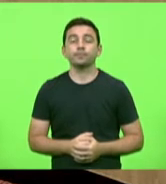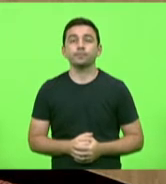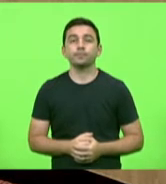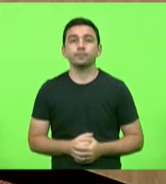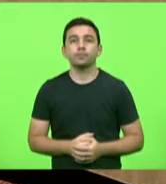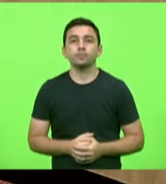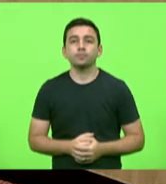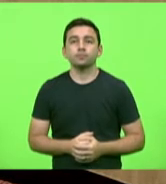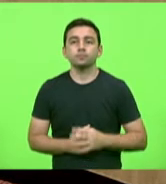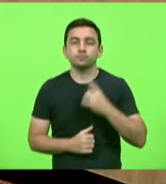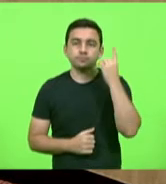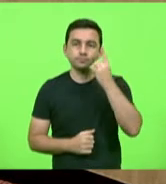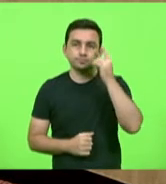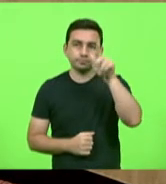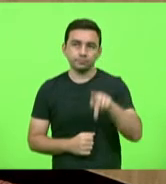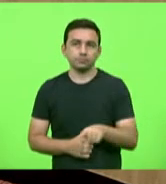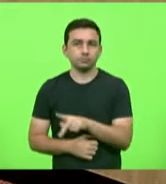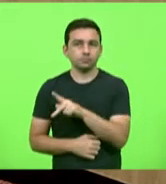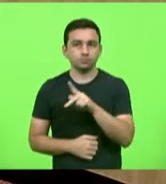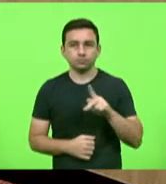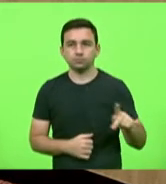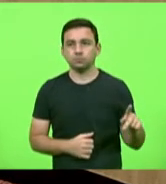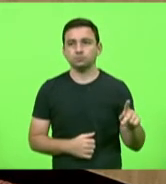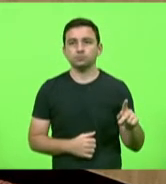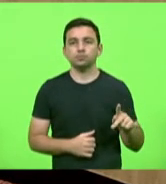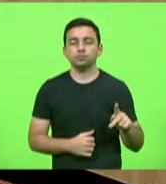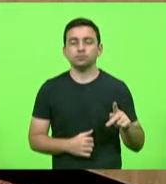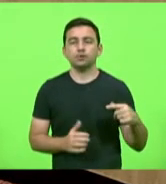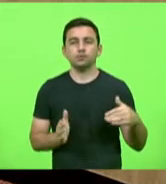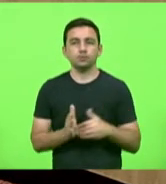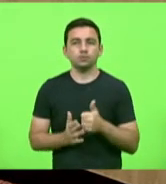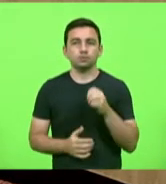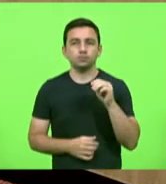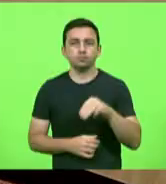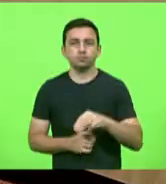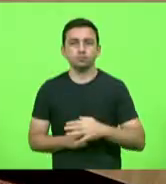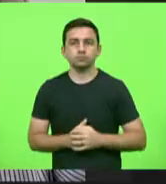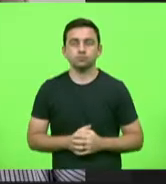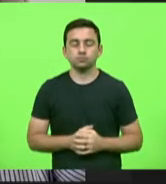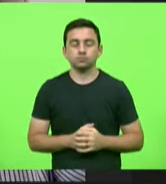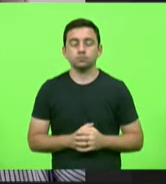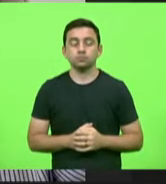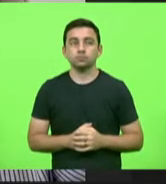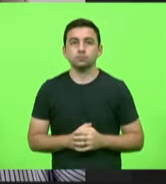Deputado Padre Pedro Baldeceira, por 10 minutos, deputado.